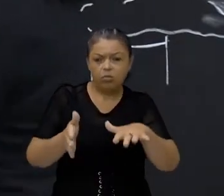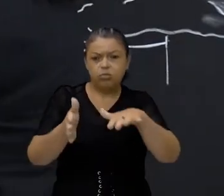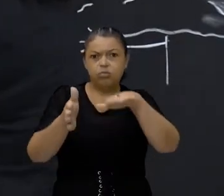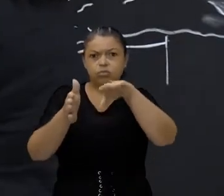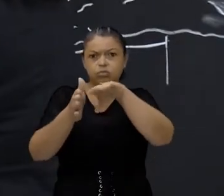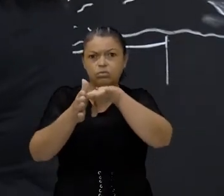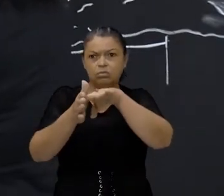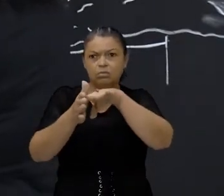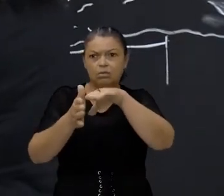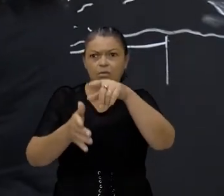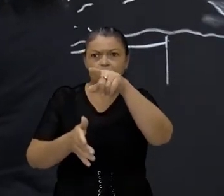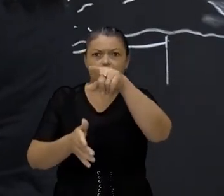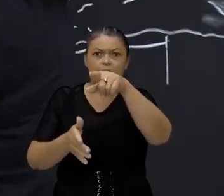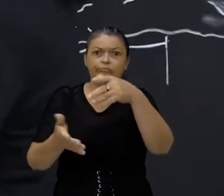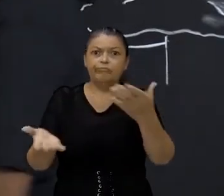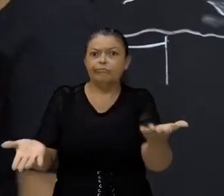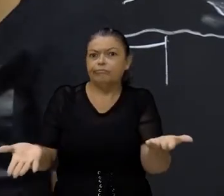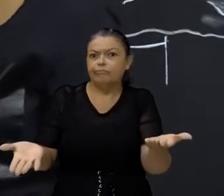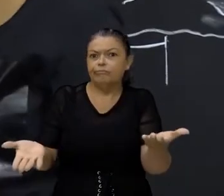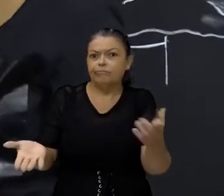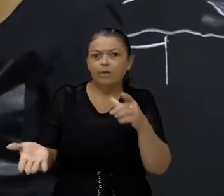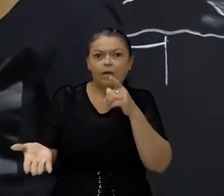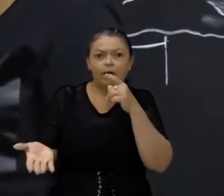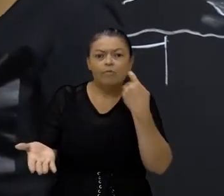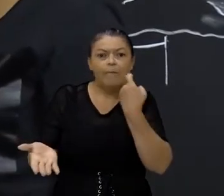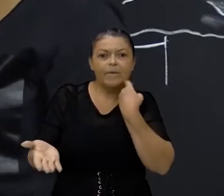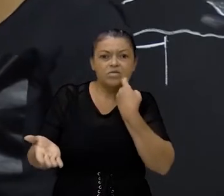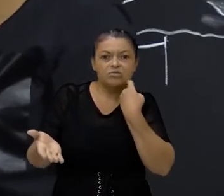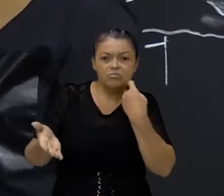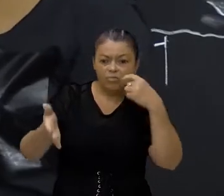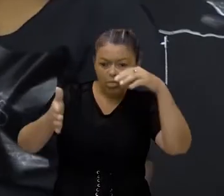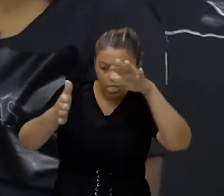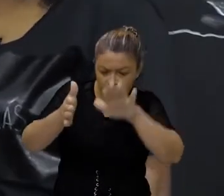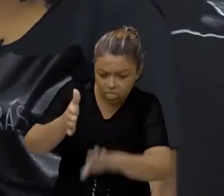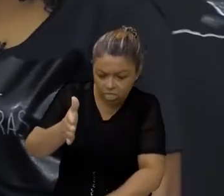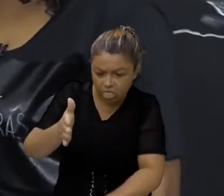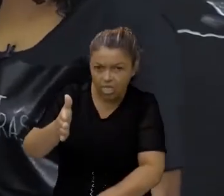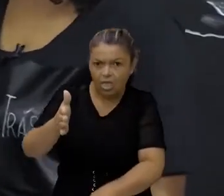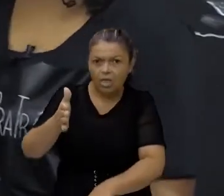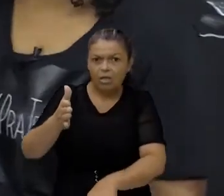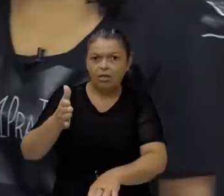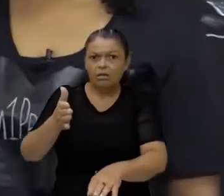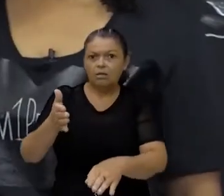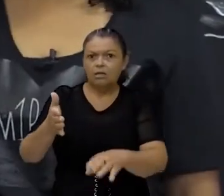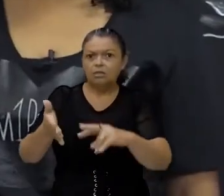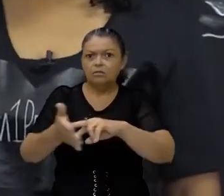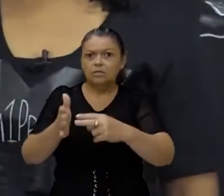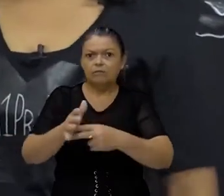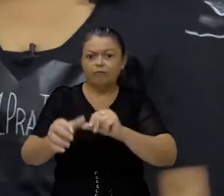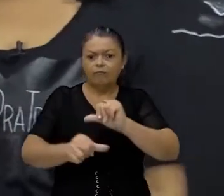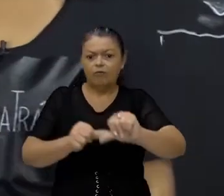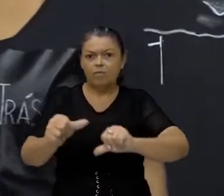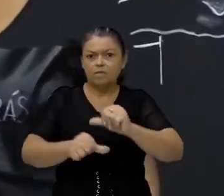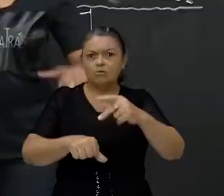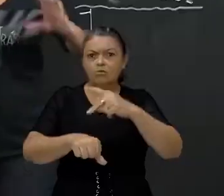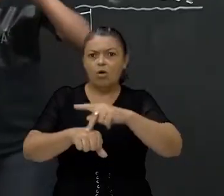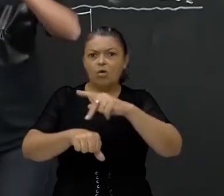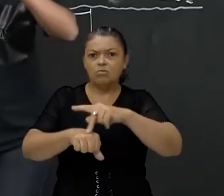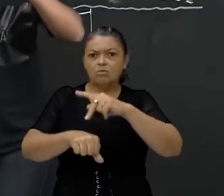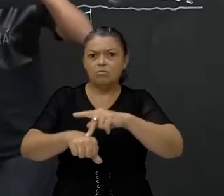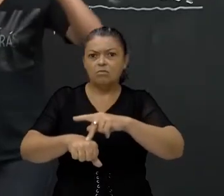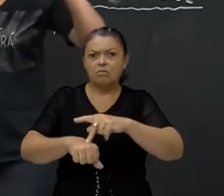até aqui, e esse ser ficou, ó, preso aqui embaixo. Logo, se eu tenho aqui a formação de uma rocha, uma rocha